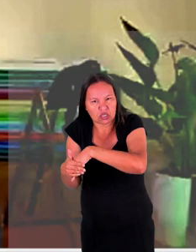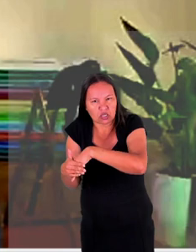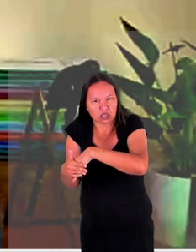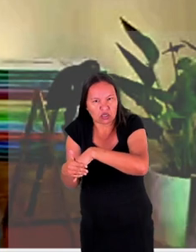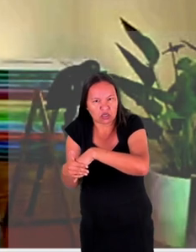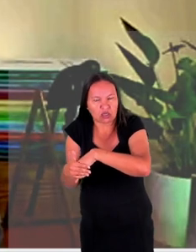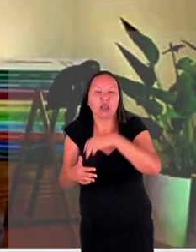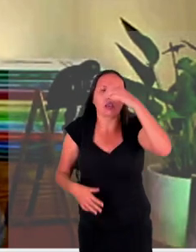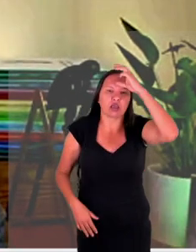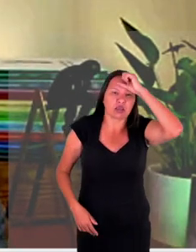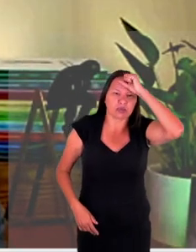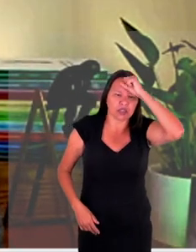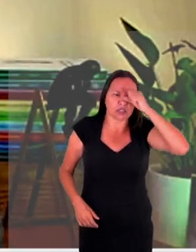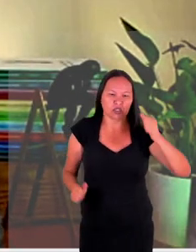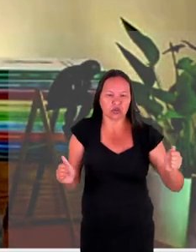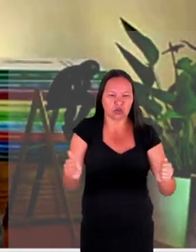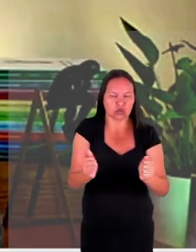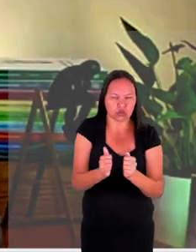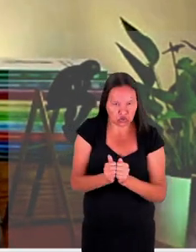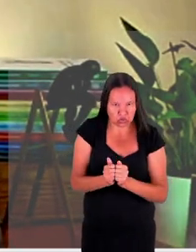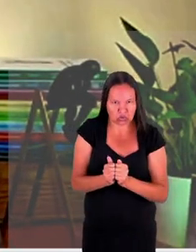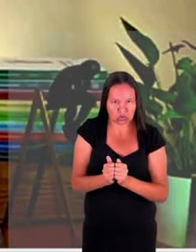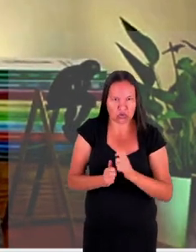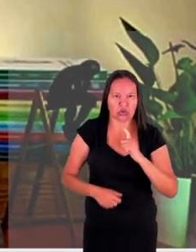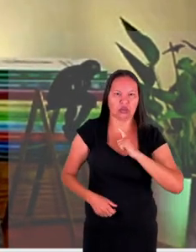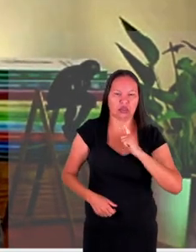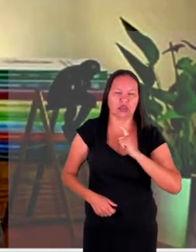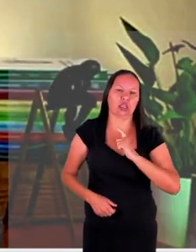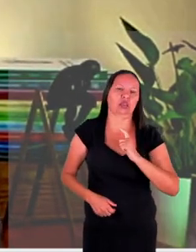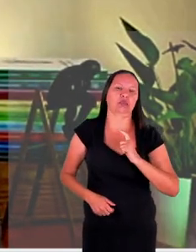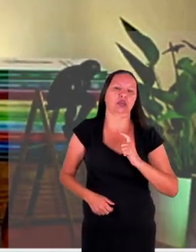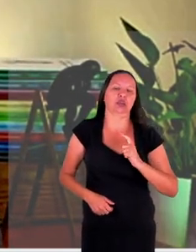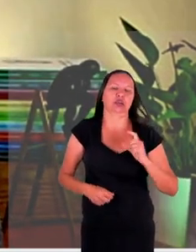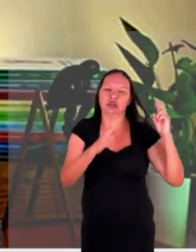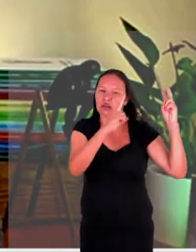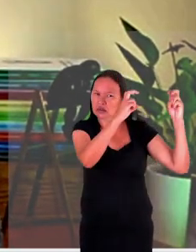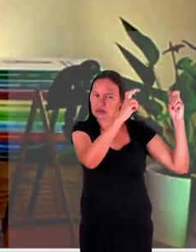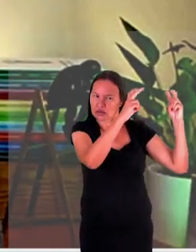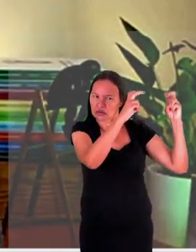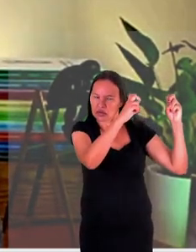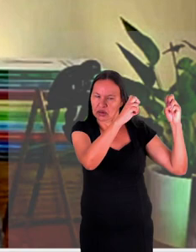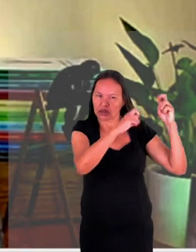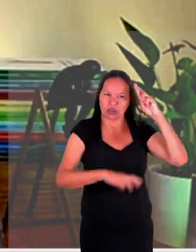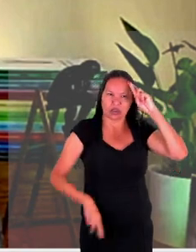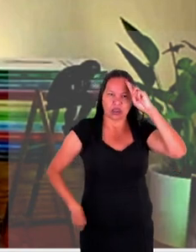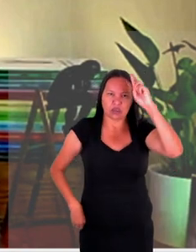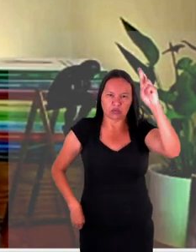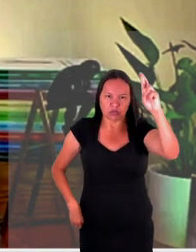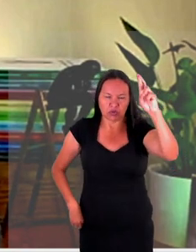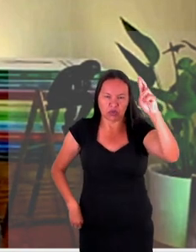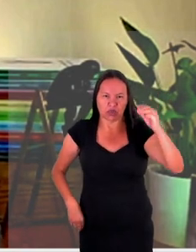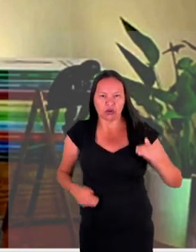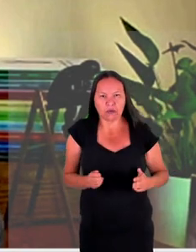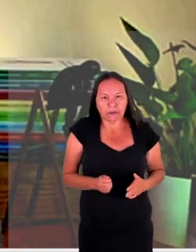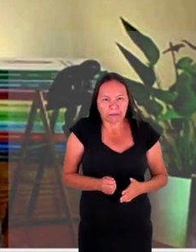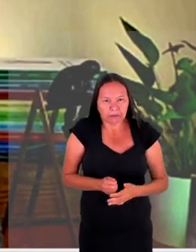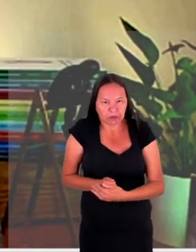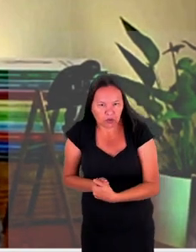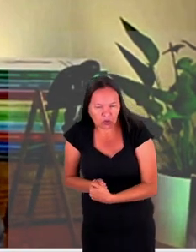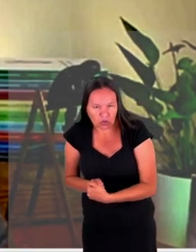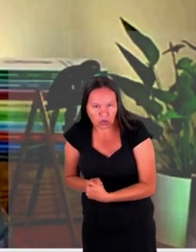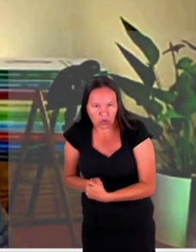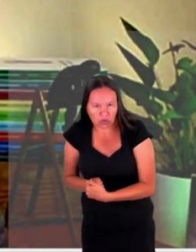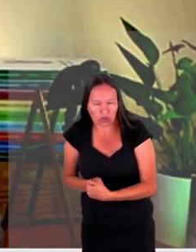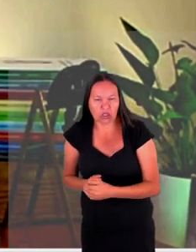aprendida aprendida junto desse novo ambiente então a responsabilidade de quem acolhe quem vive na